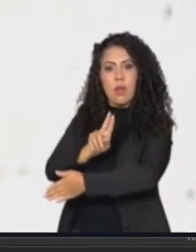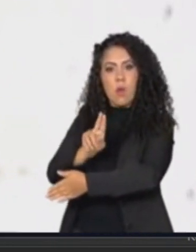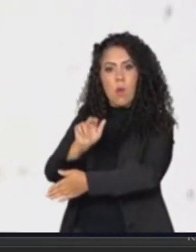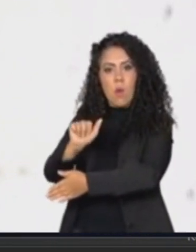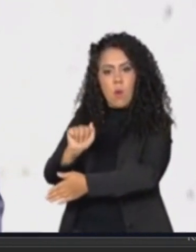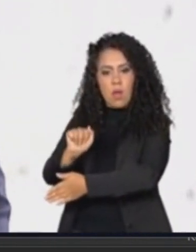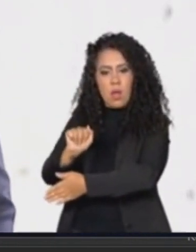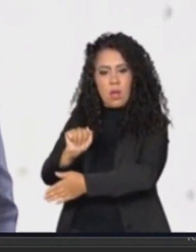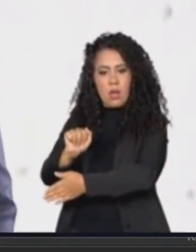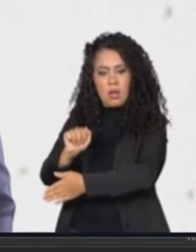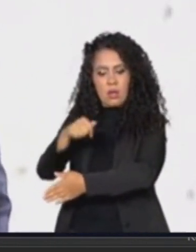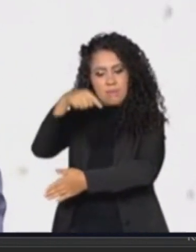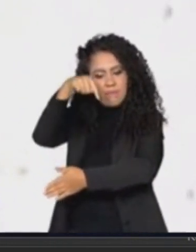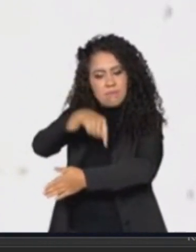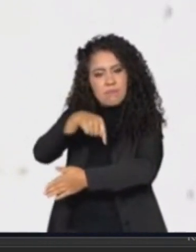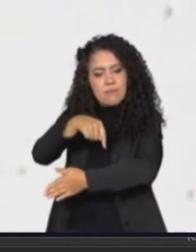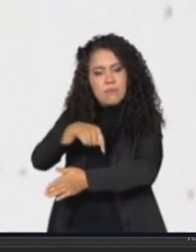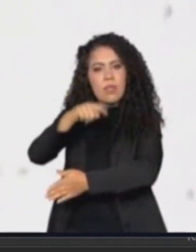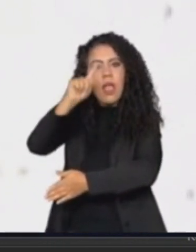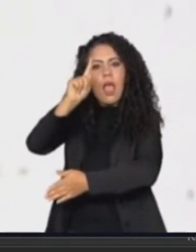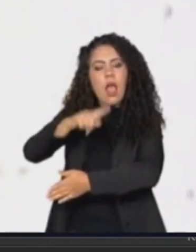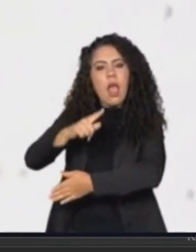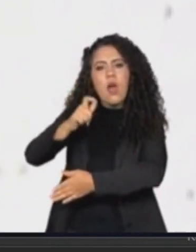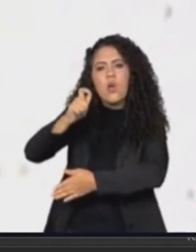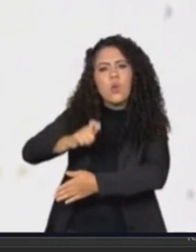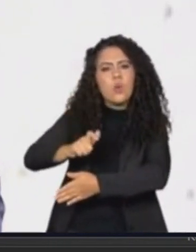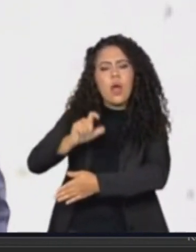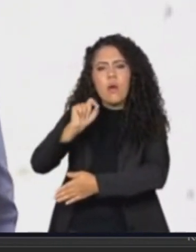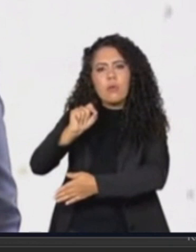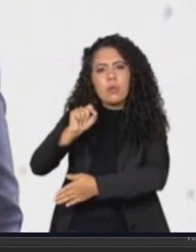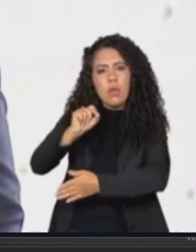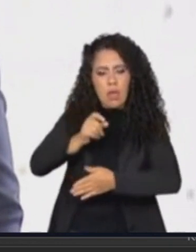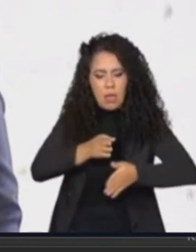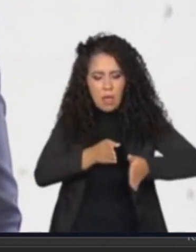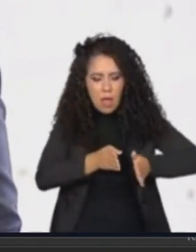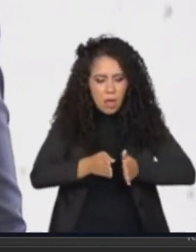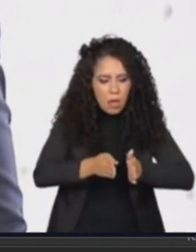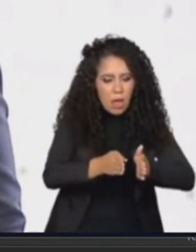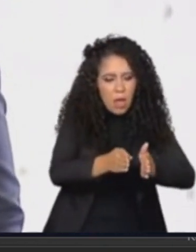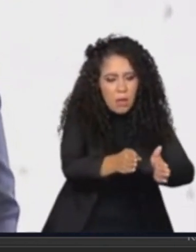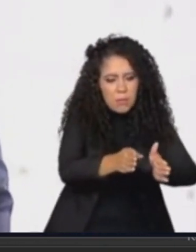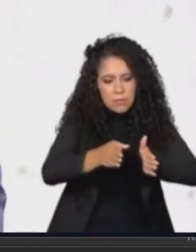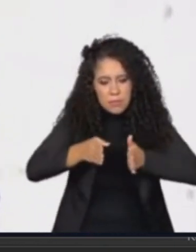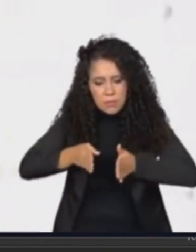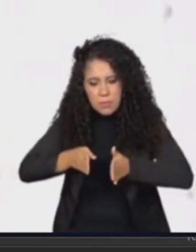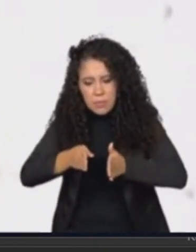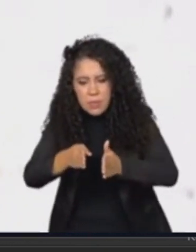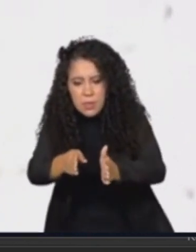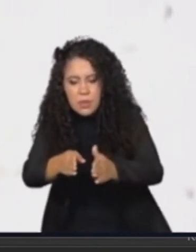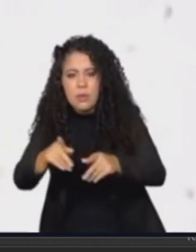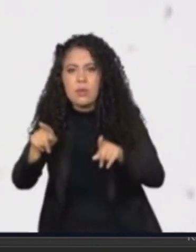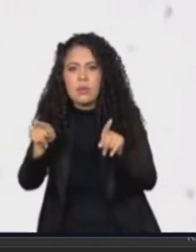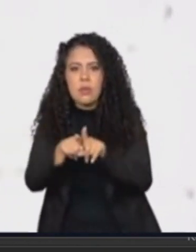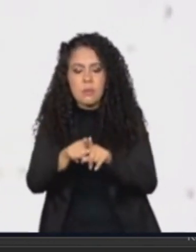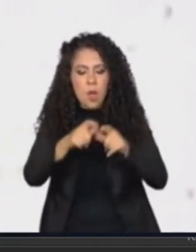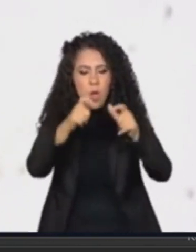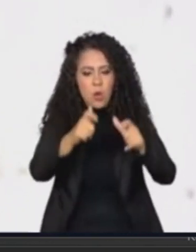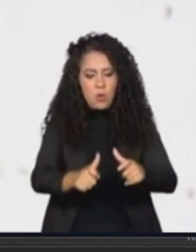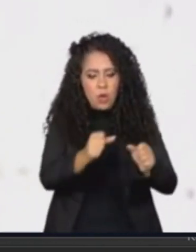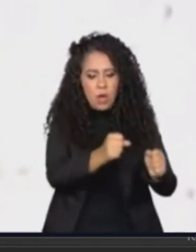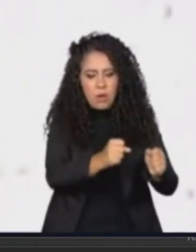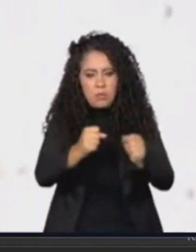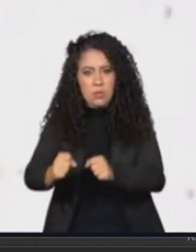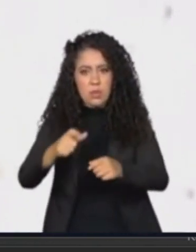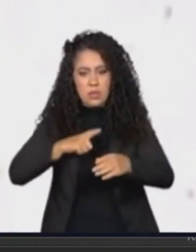A rua é o lugar dos caminhos e é o lugar do poder das encruzilhadas. A encruzilhada,